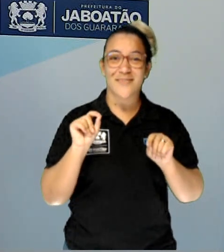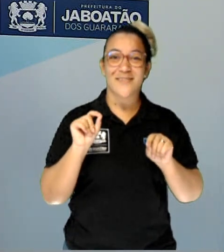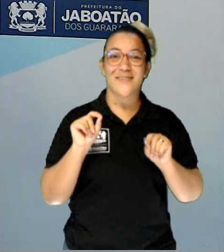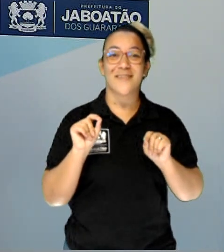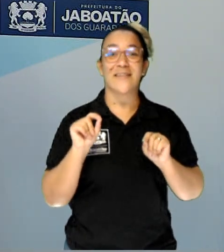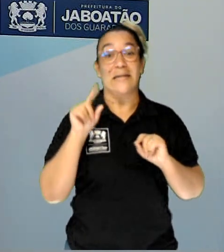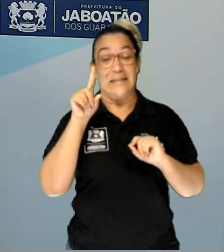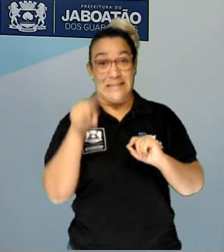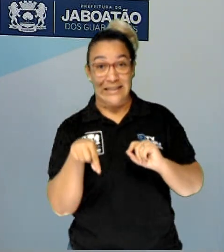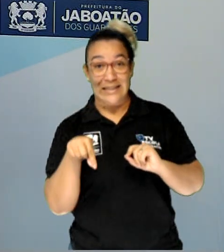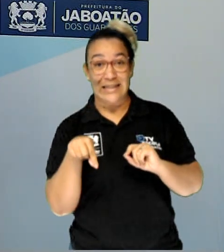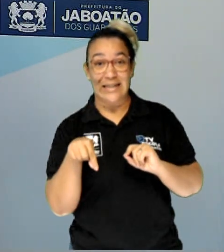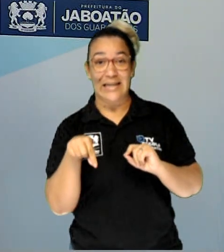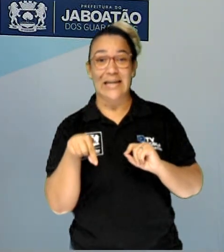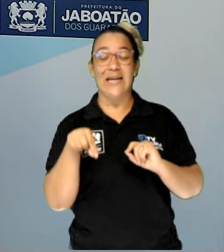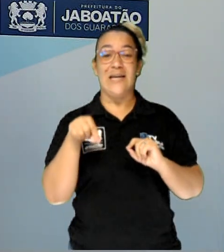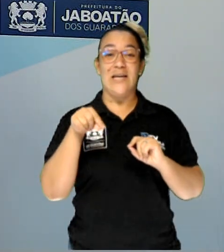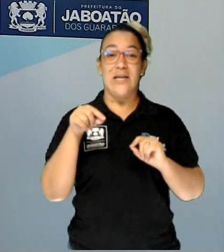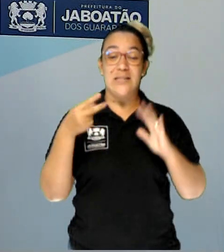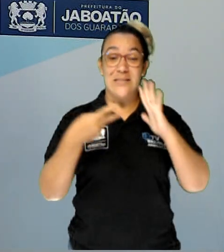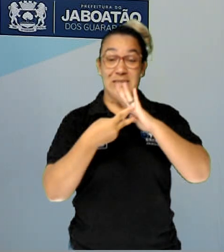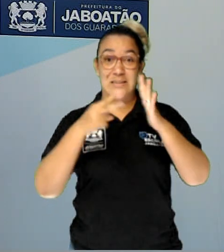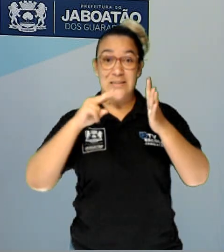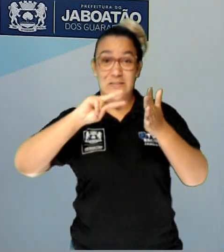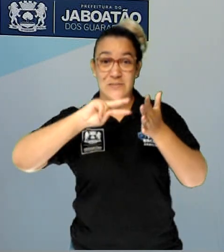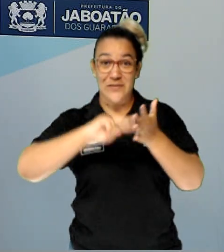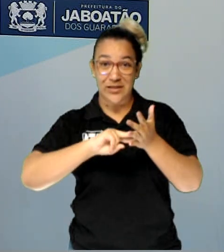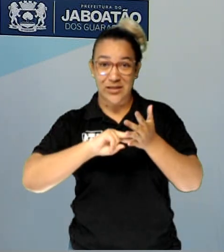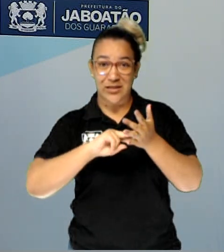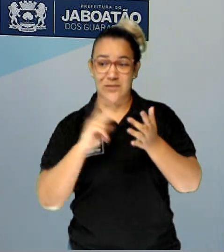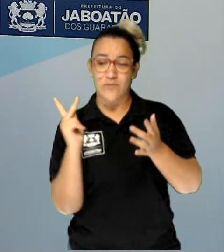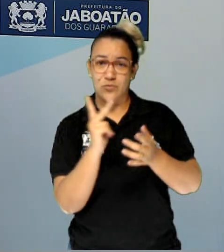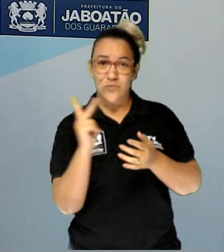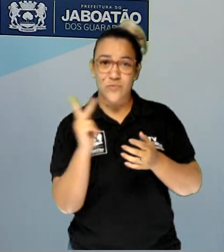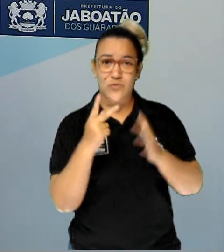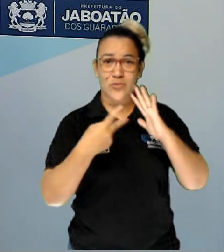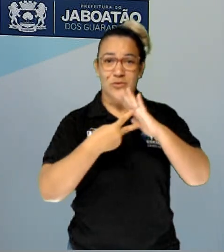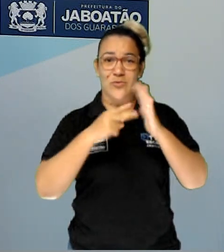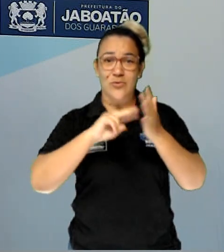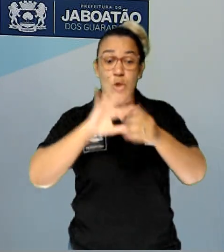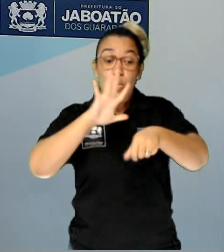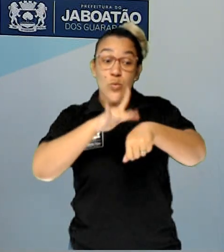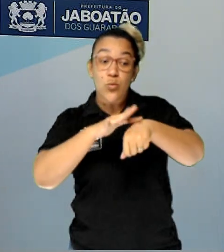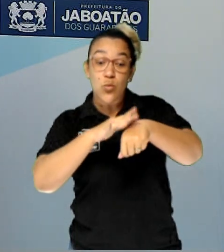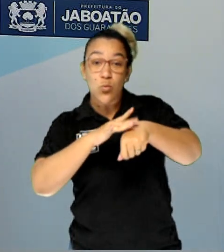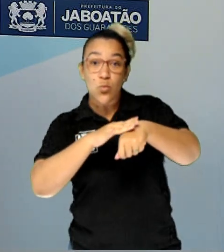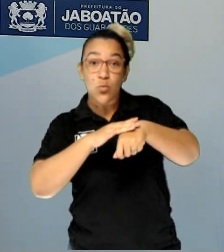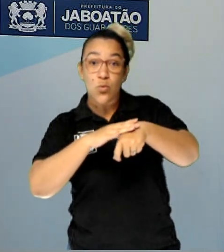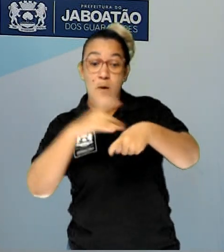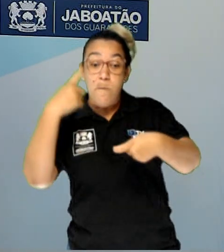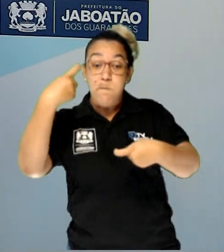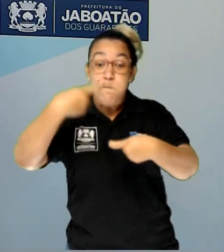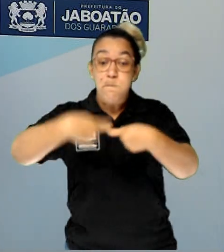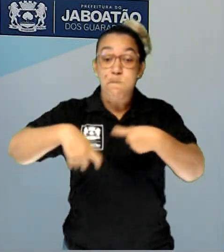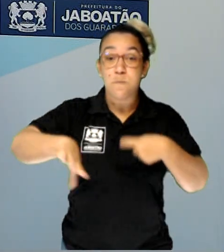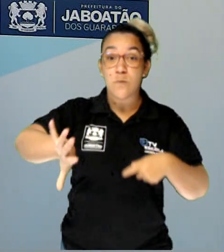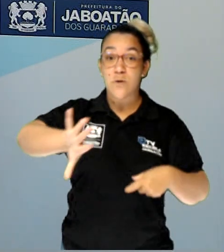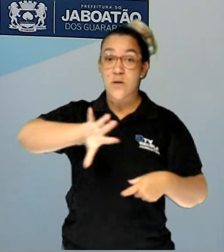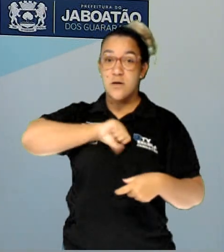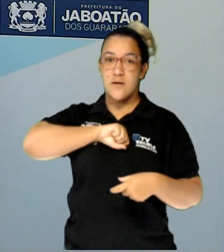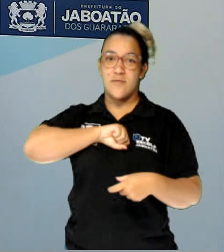é o termo que a gente pode utilizar, tanto um quanto o outro, para as doenças que são transmitidas